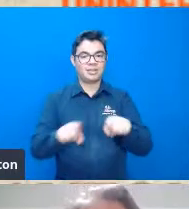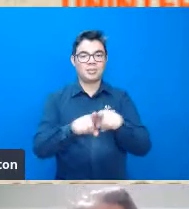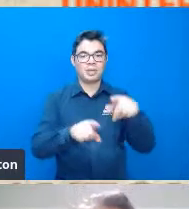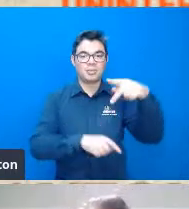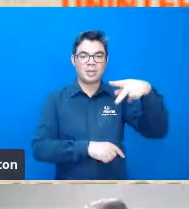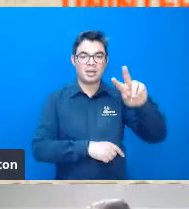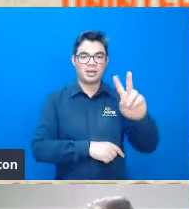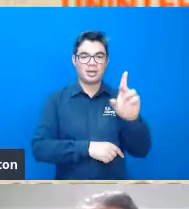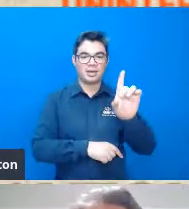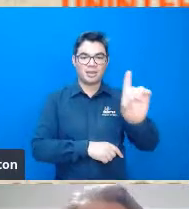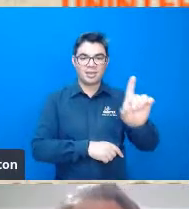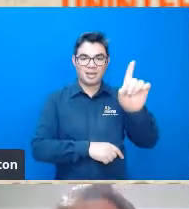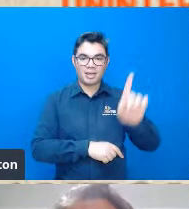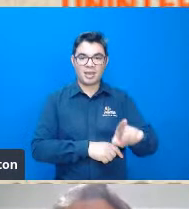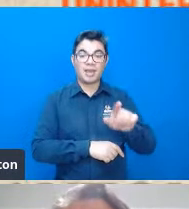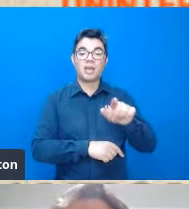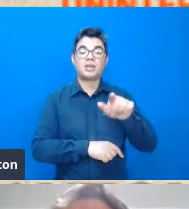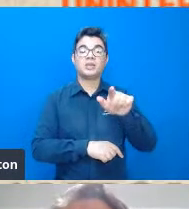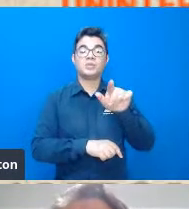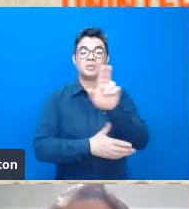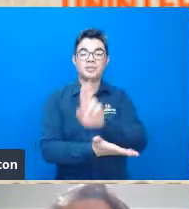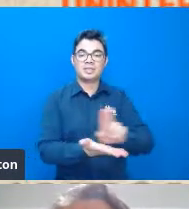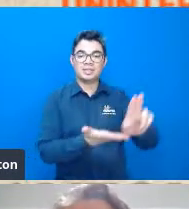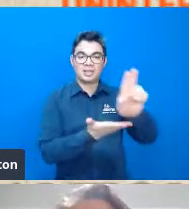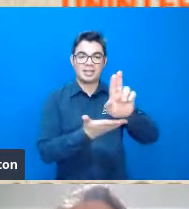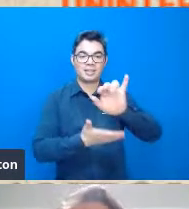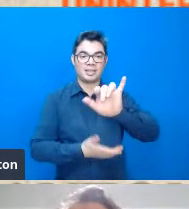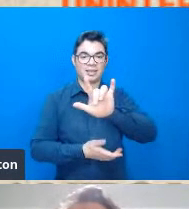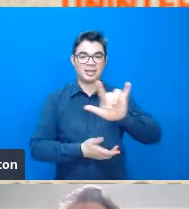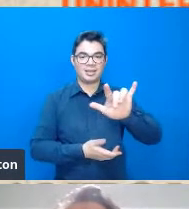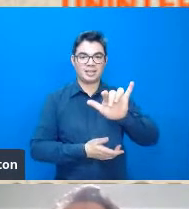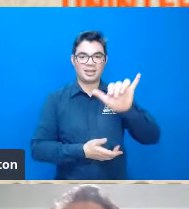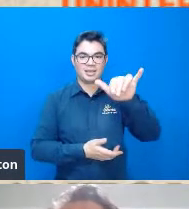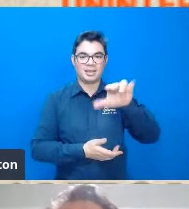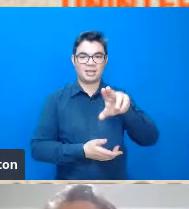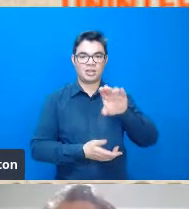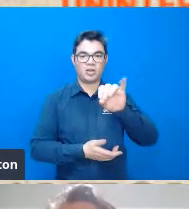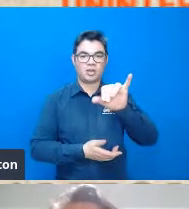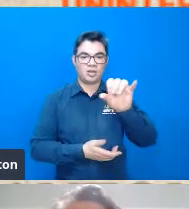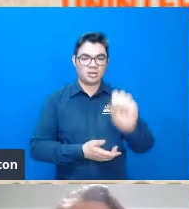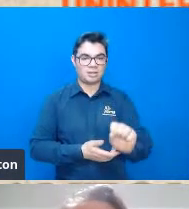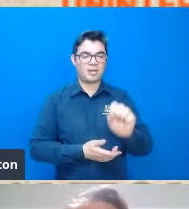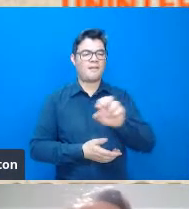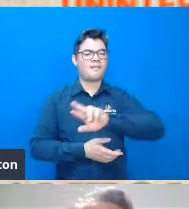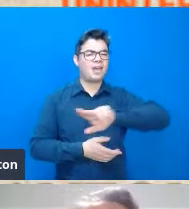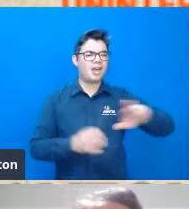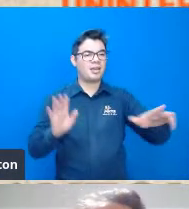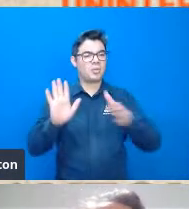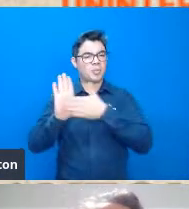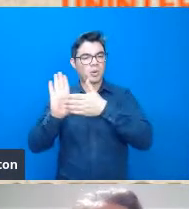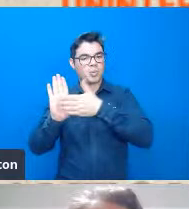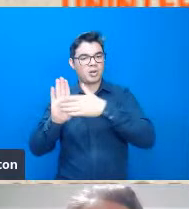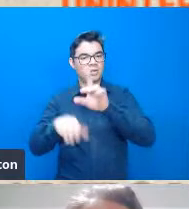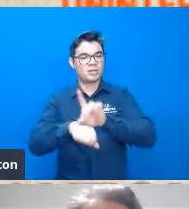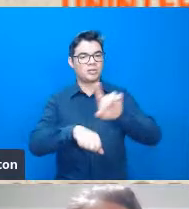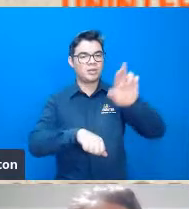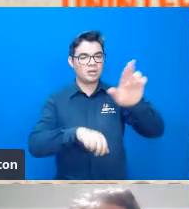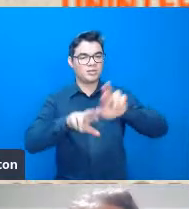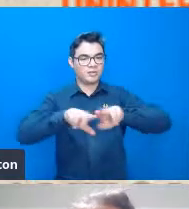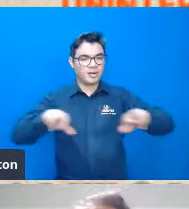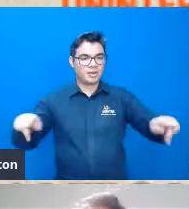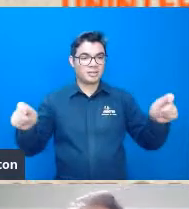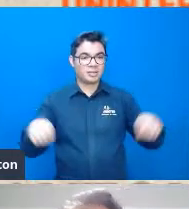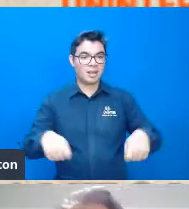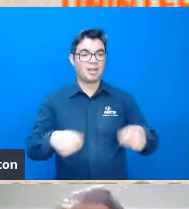na Universidade de Linóis, e ele recebeu, na verdade, várias propostas para fazer doutorado em diferentes universidades,